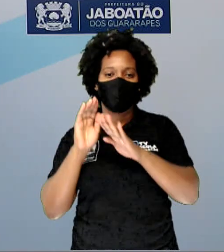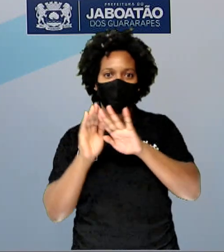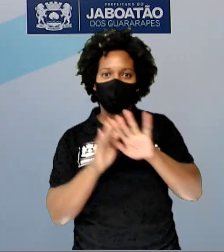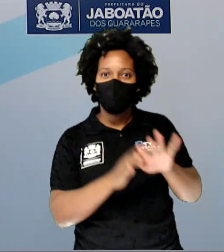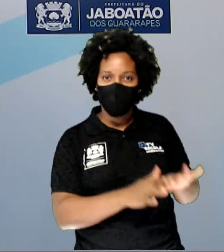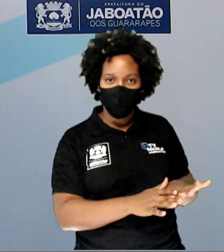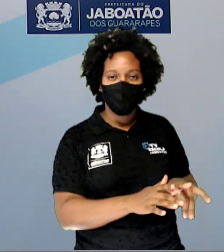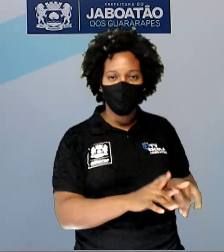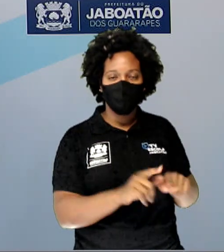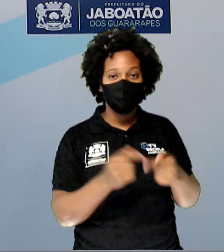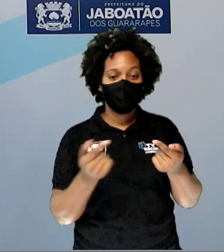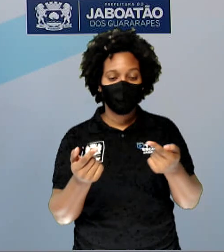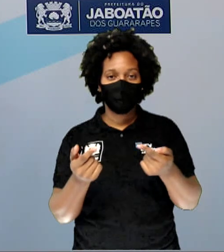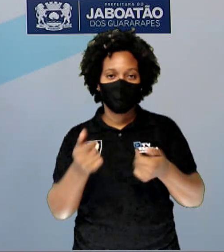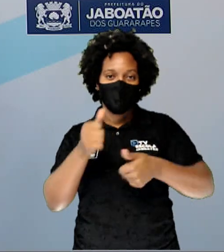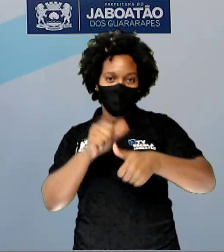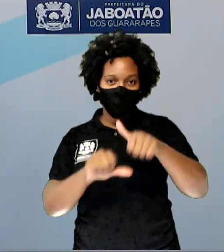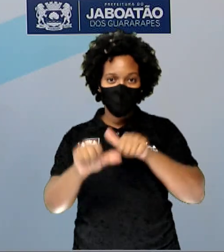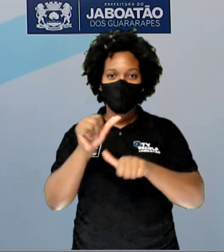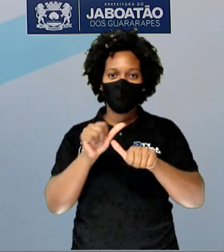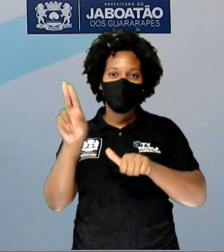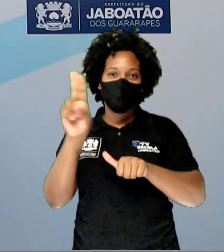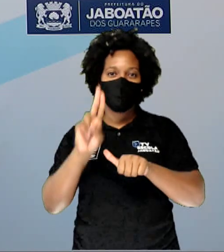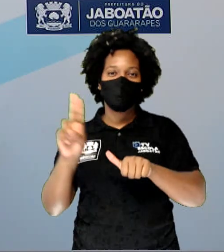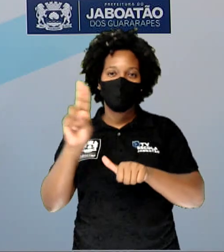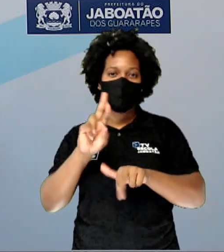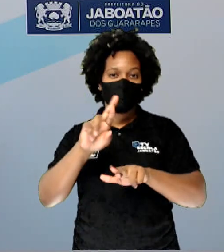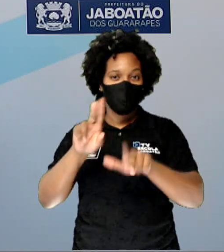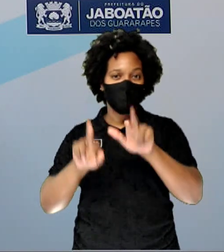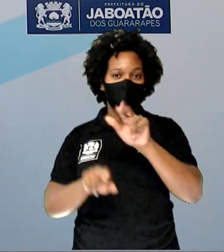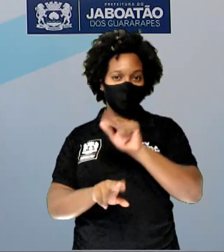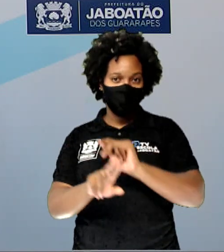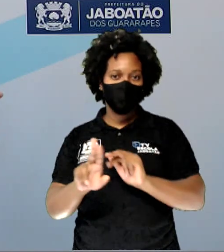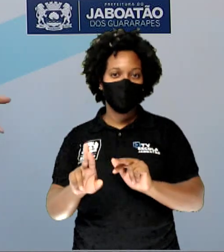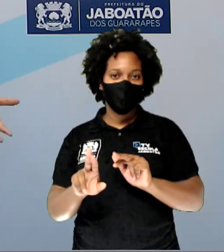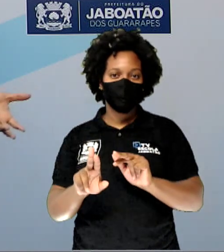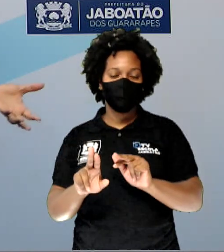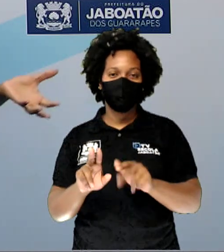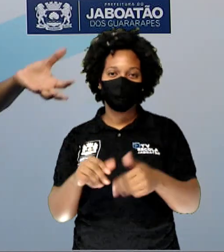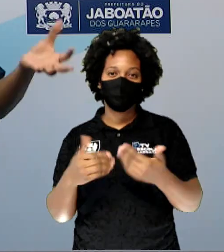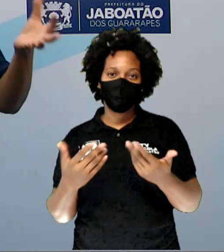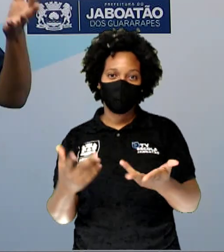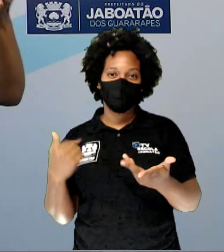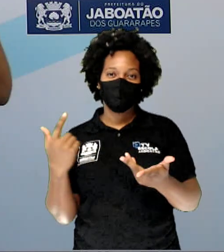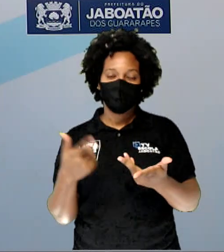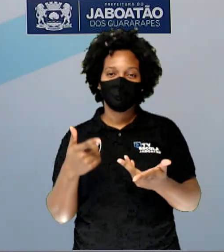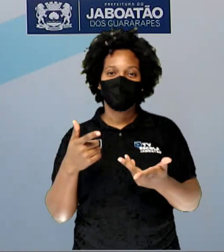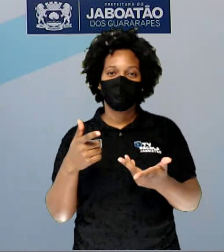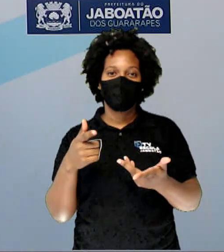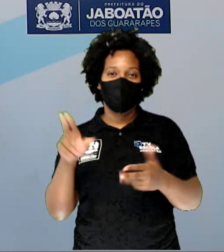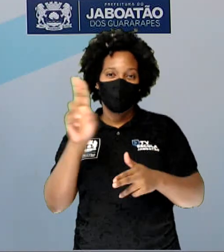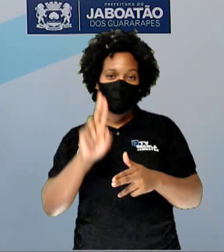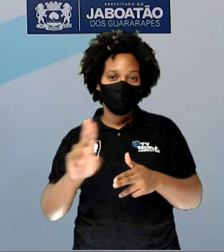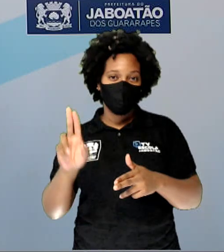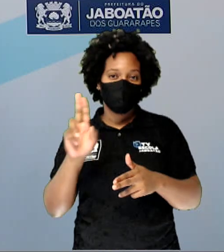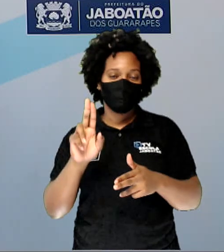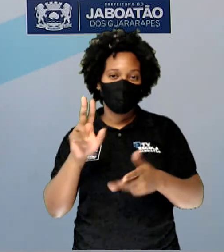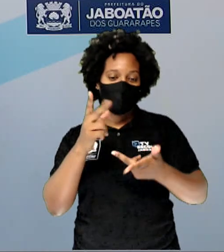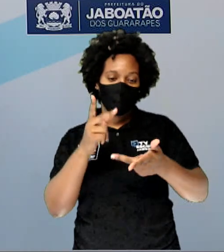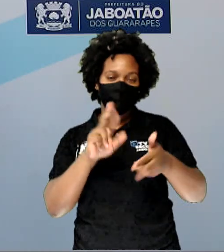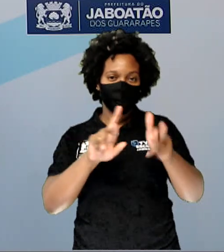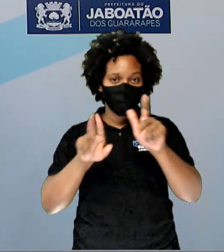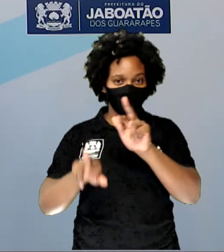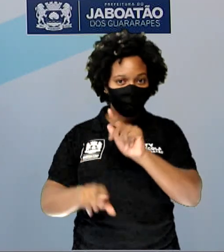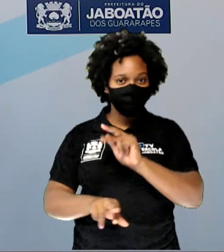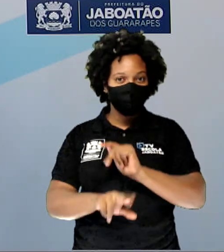nova utilidade. Por meio do seu reaproveitamento. Então, a gente vai reaproveitar coisas que seriam